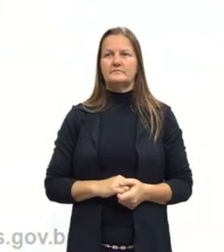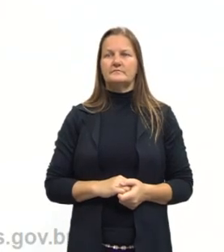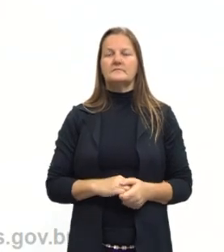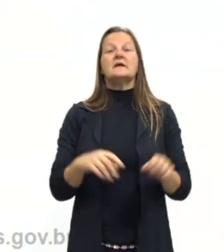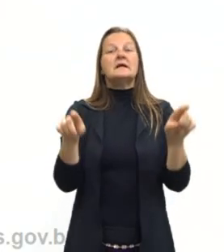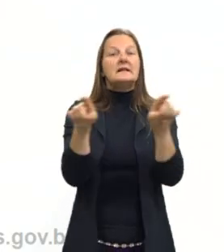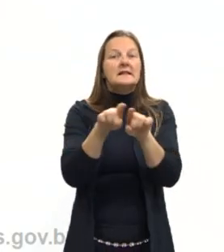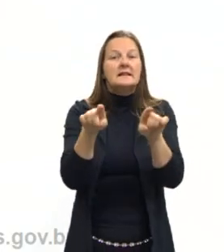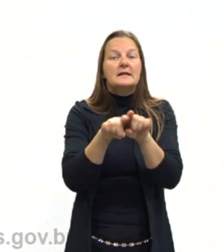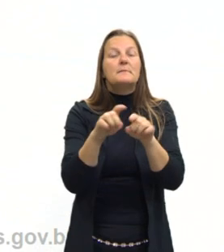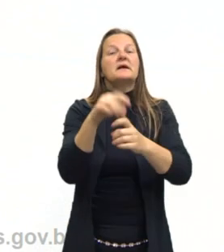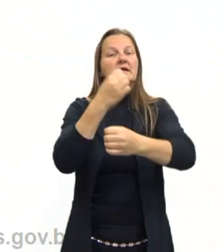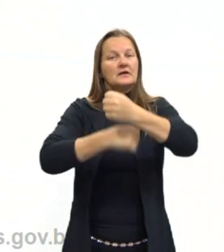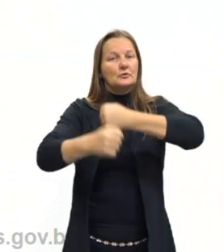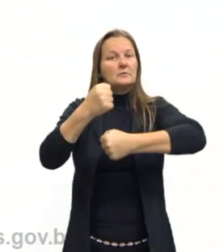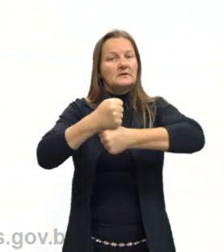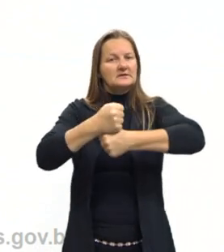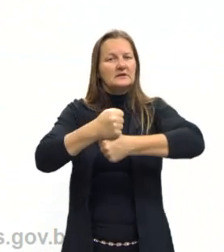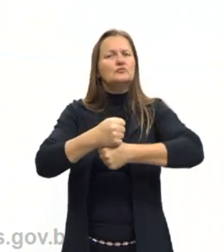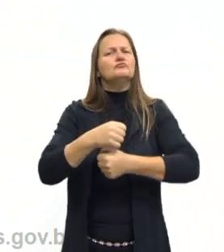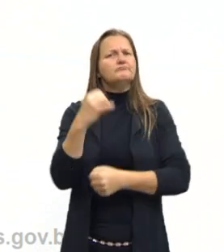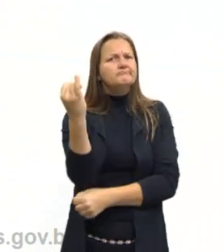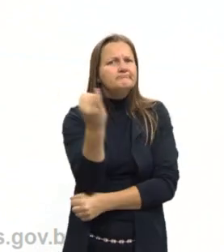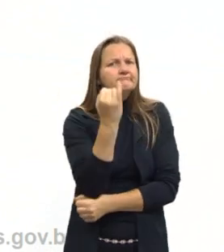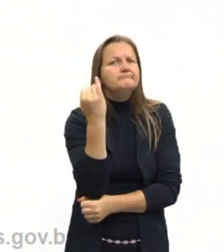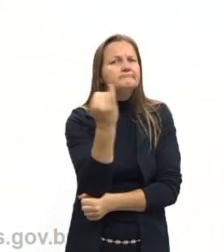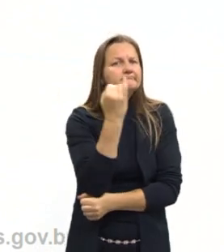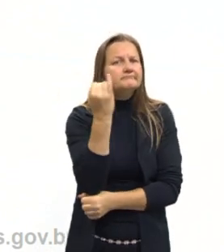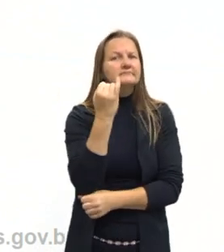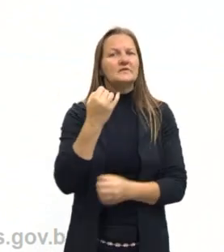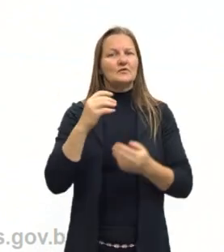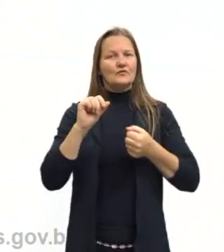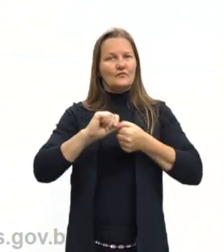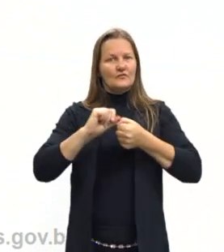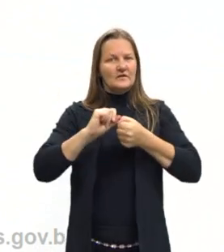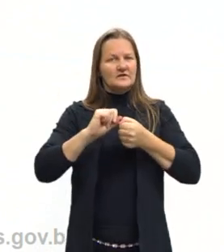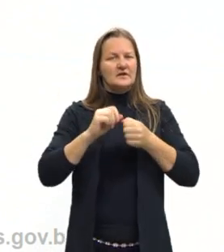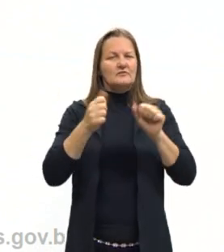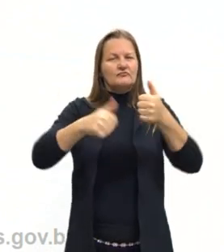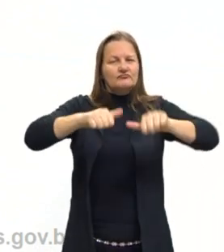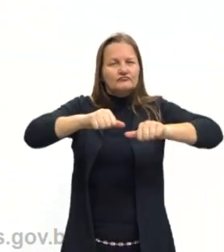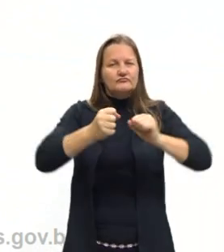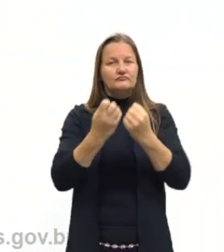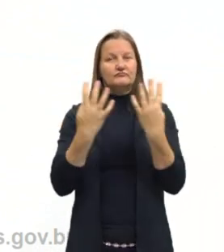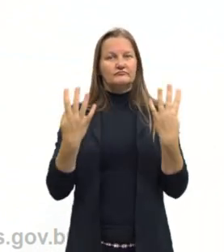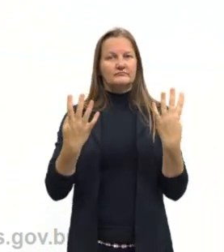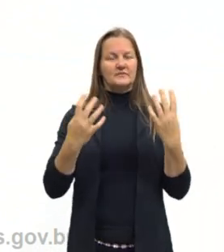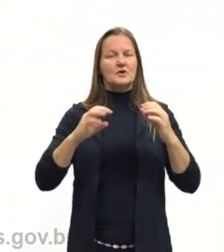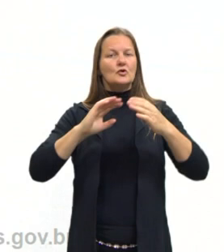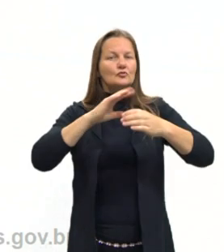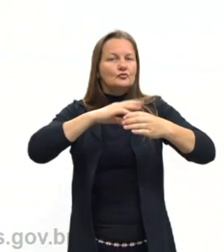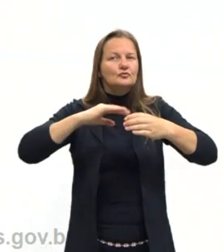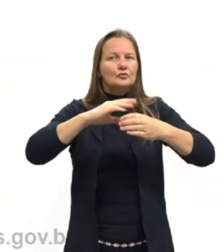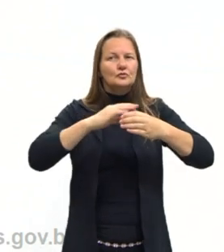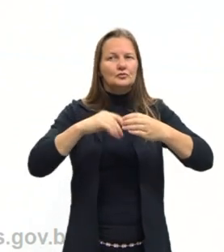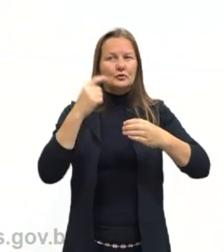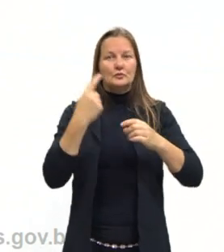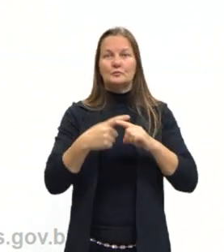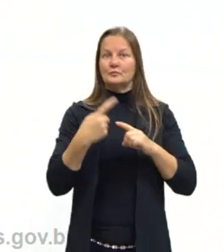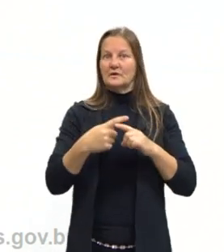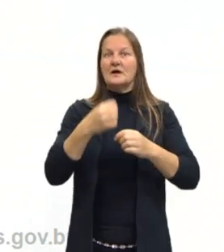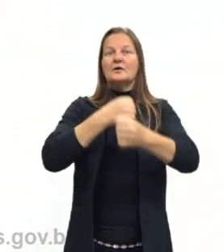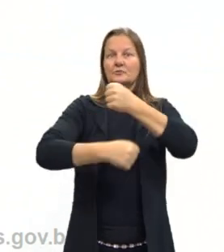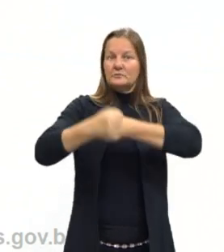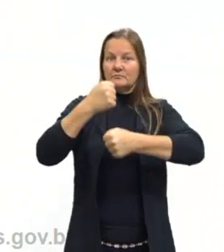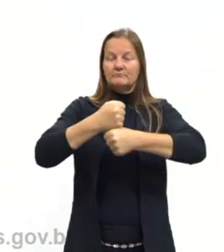Também do ano passado, para vocês verem como é importante resolver essa estequiometria e as questões de soluções, porque no ano